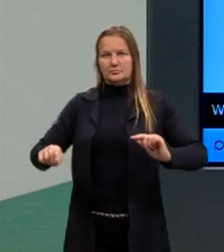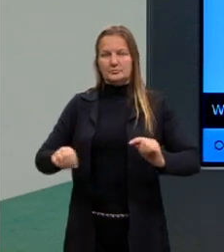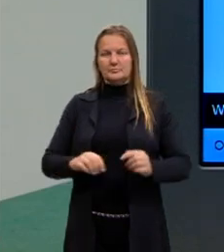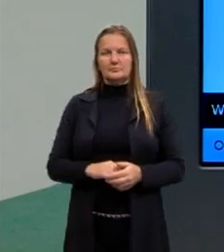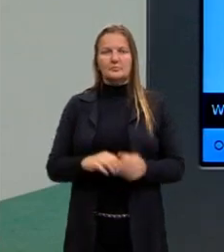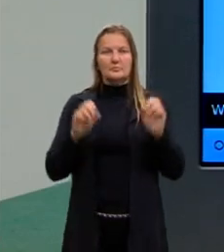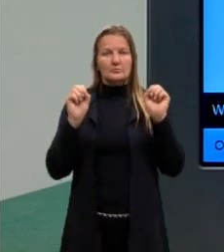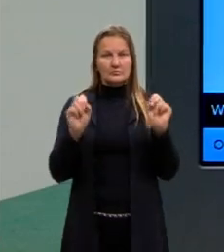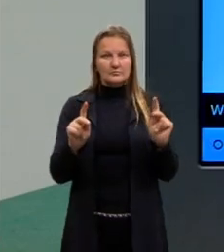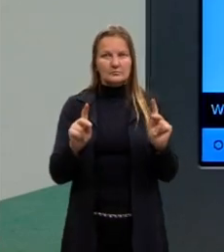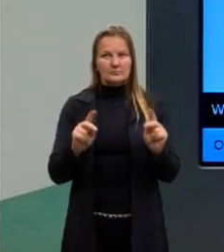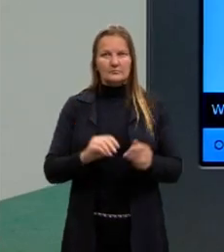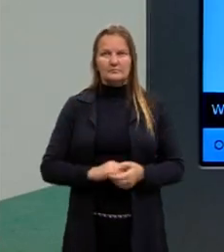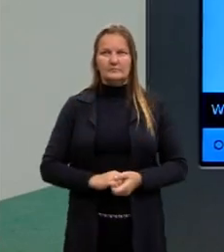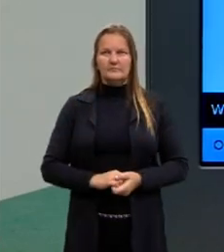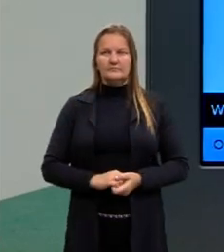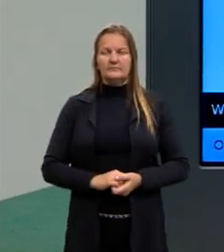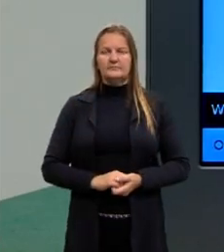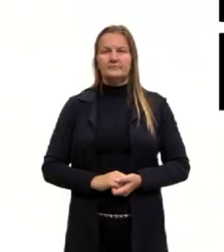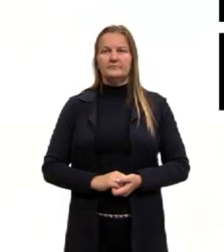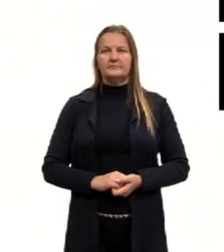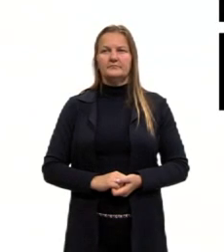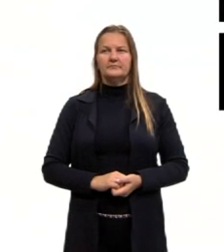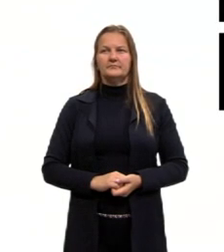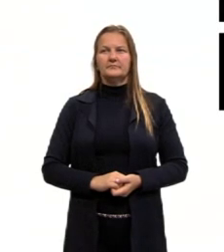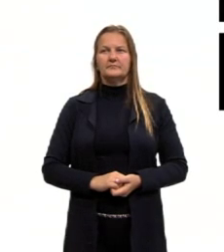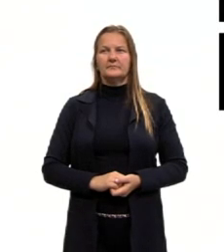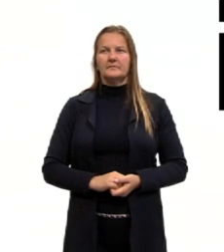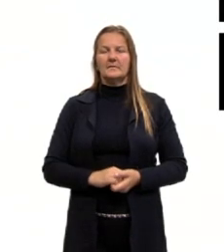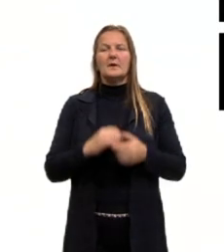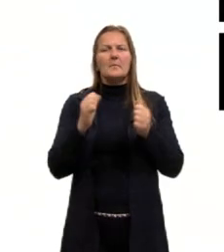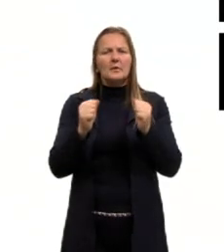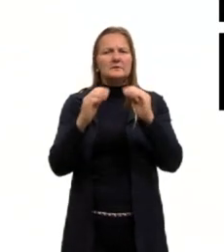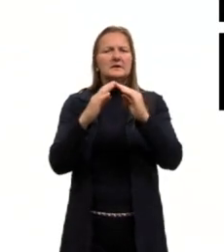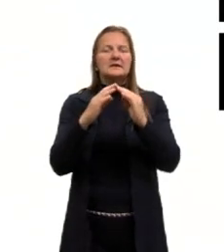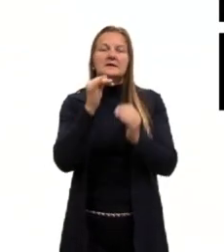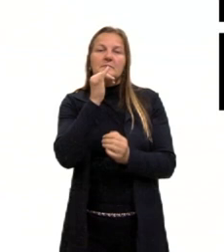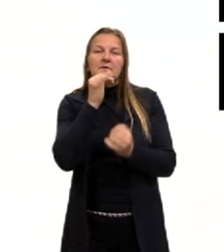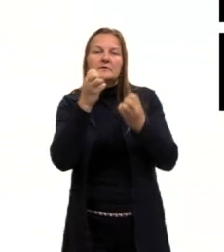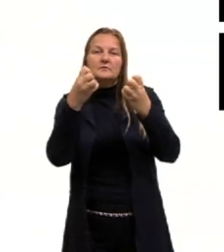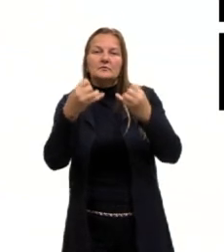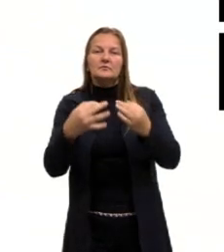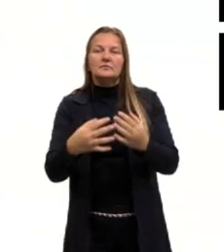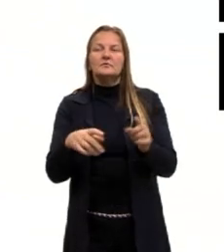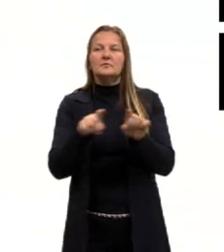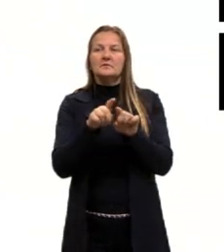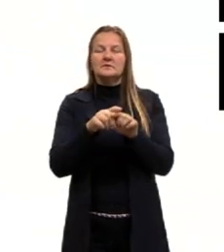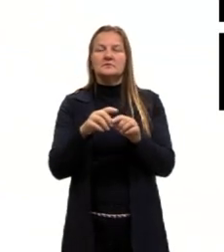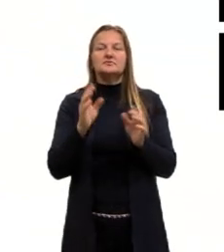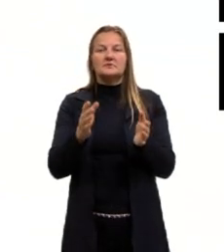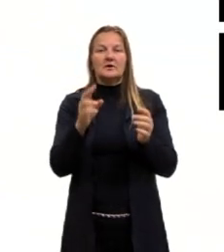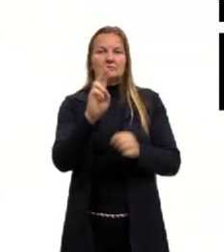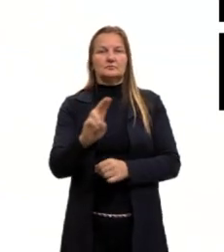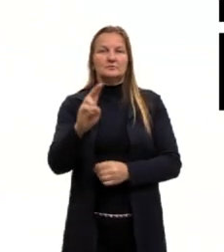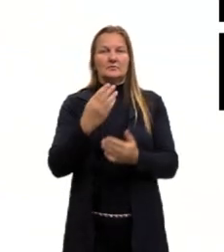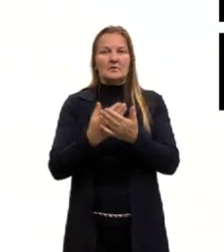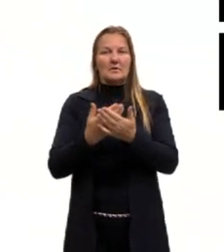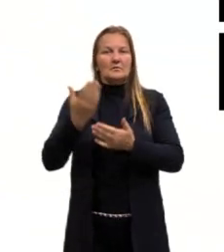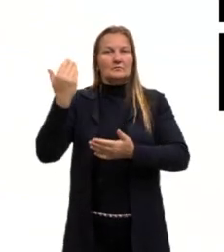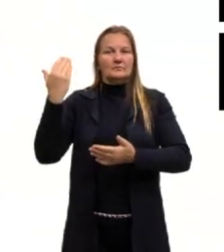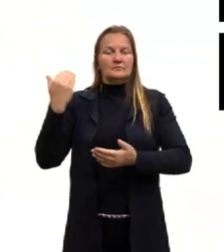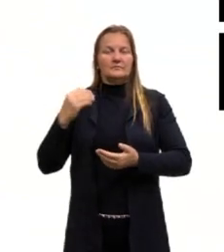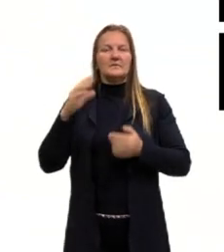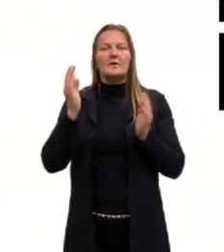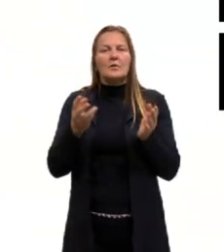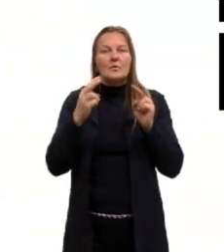Certo? Bom, então, vocês podem, né, mexer mais em casa. Esse é o mesmo simulador que a gente já tinha usado na outra aula, só que agora a